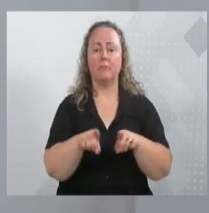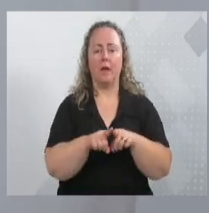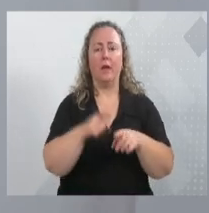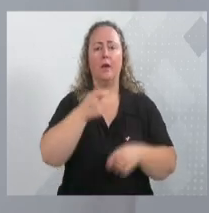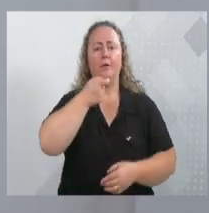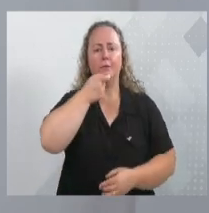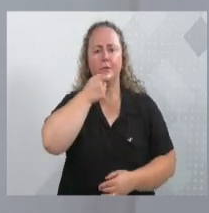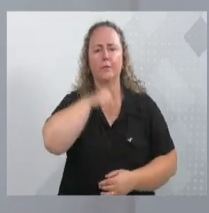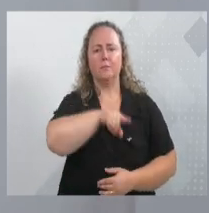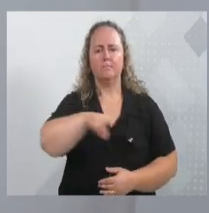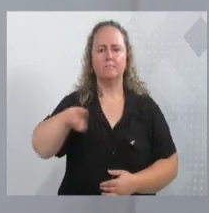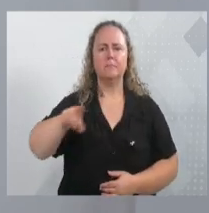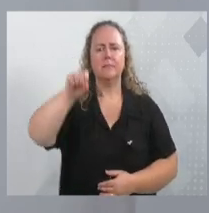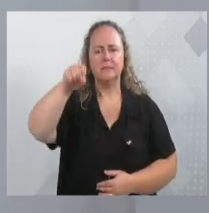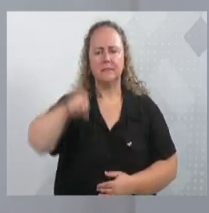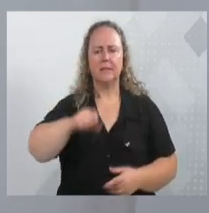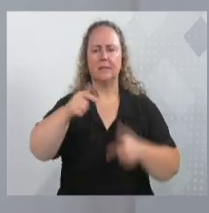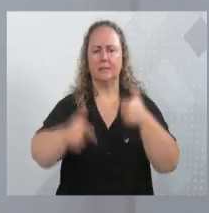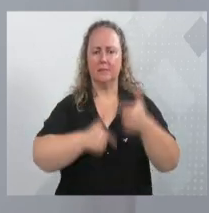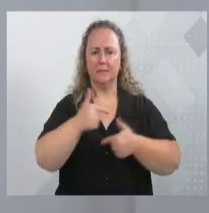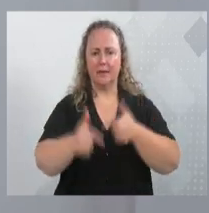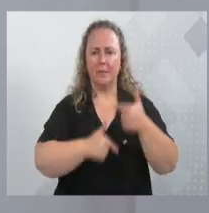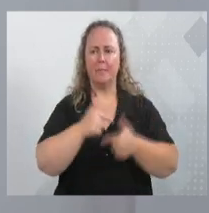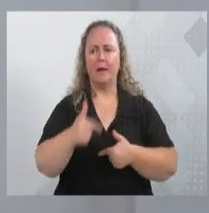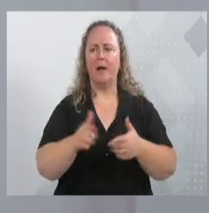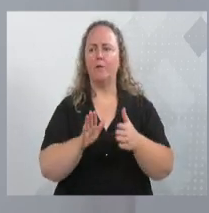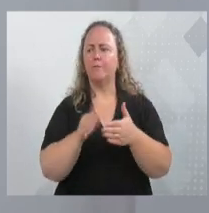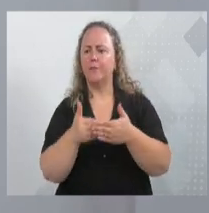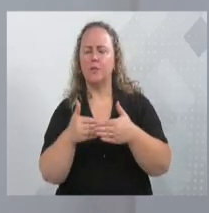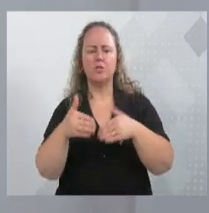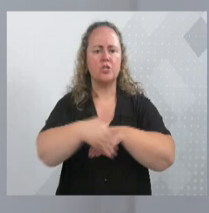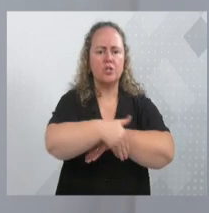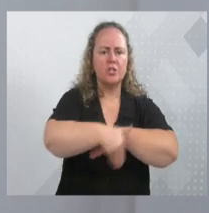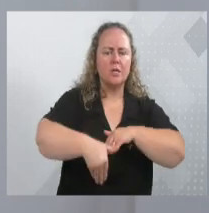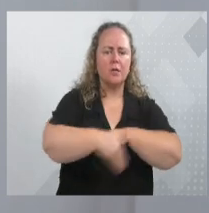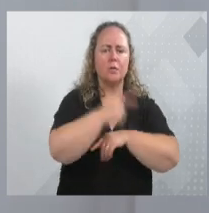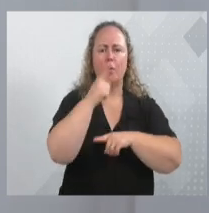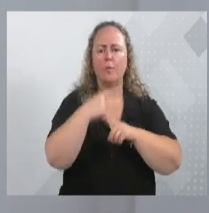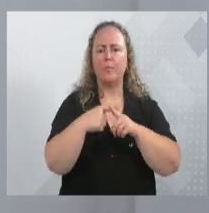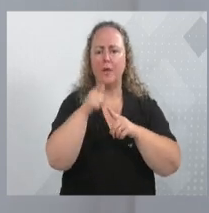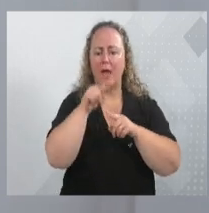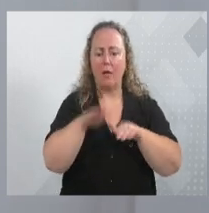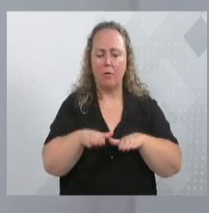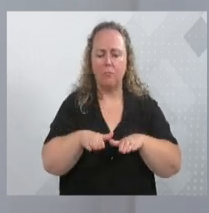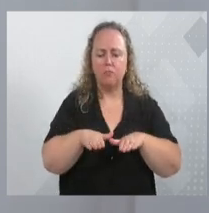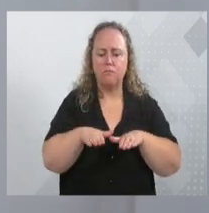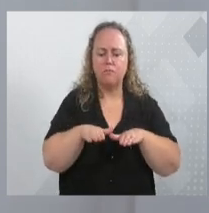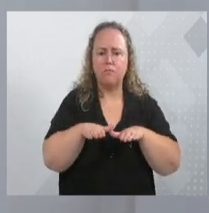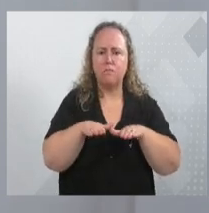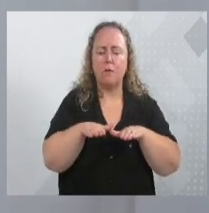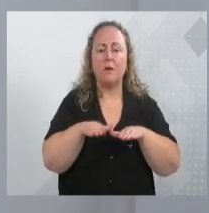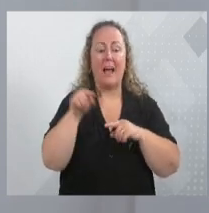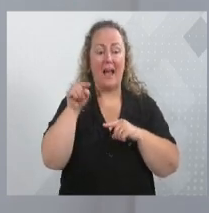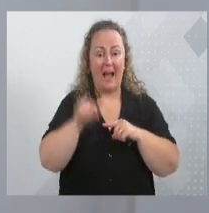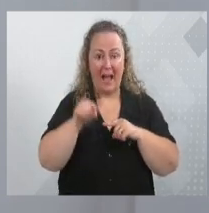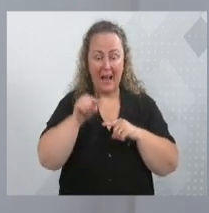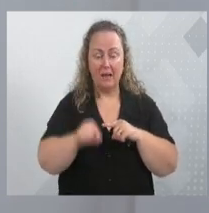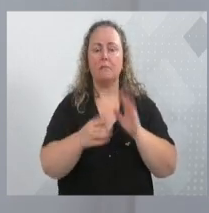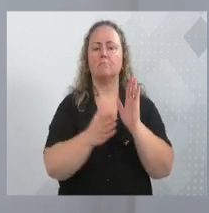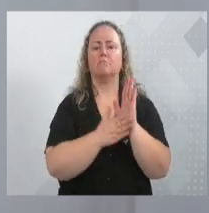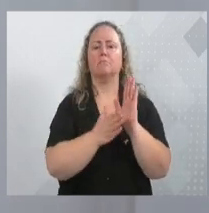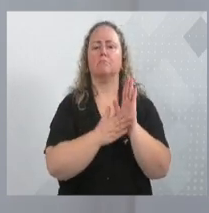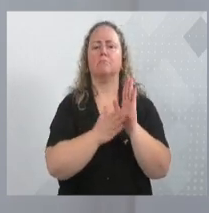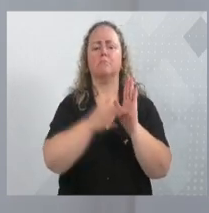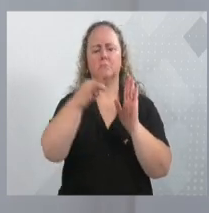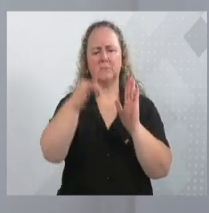estava na rua fazendo o seu trabalho, fechando as ruas que estavam alagadas, orientando as pessoas, são essas pessoas que precisam.